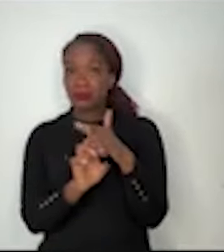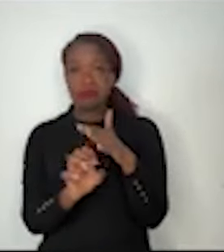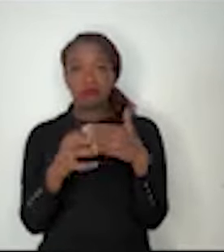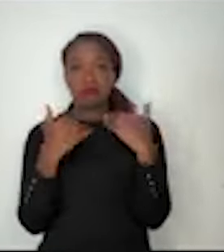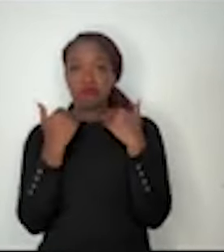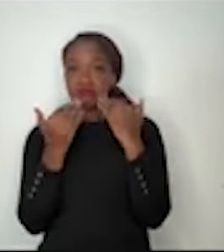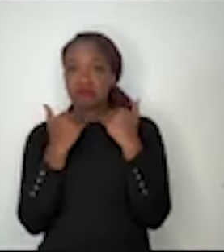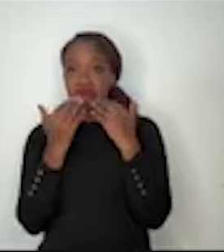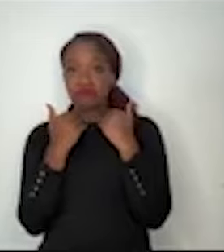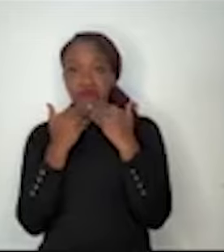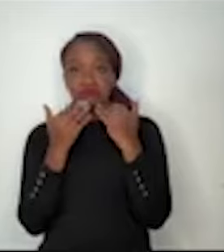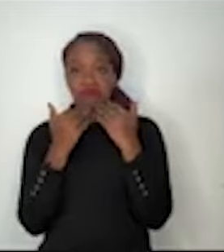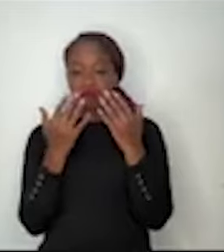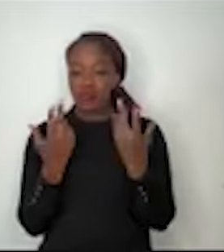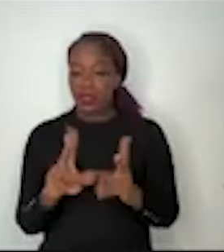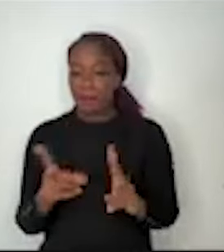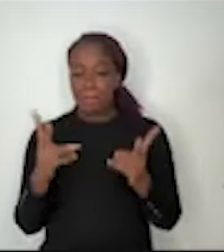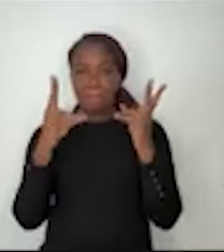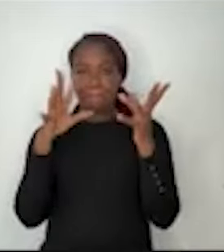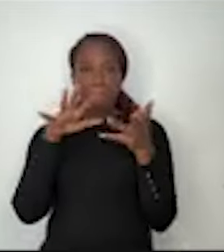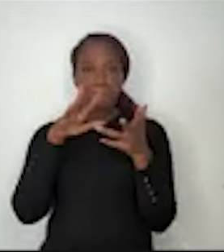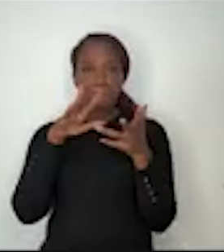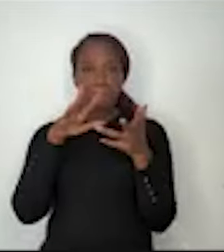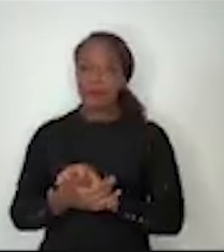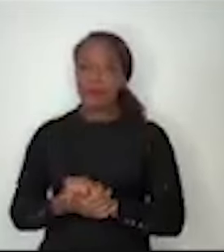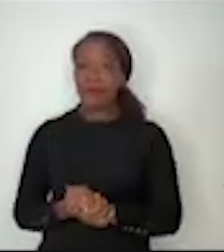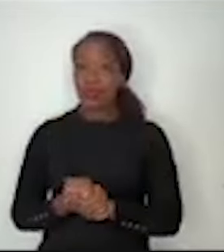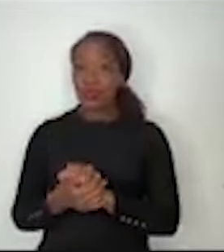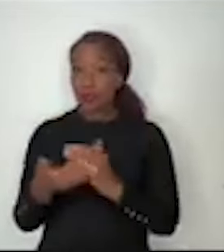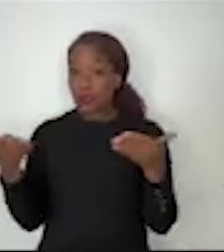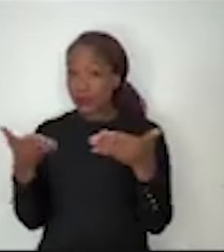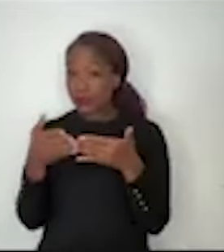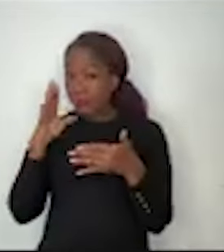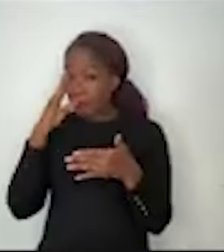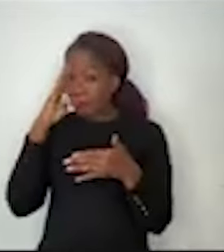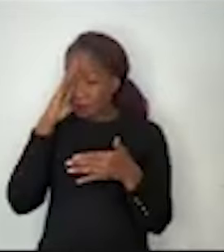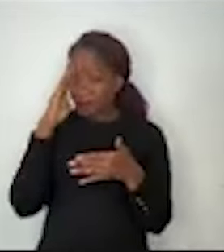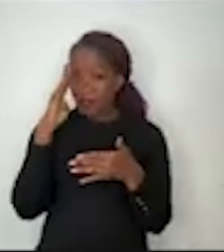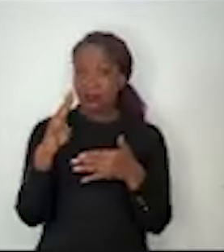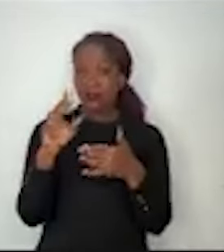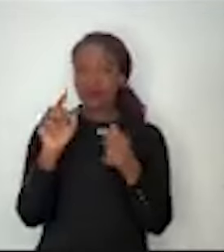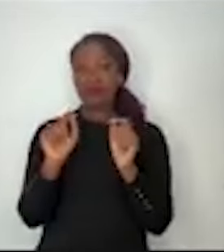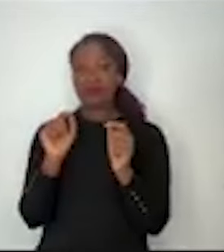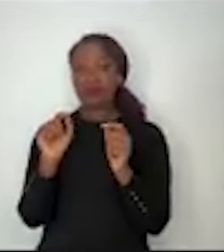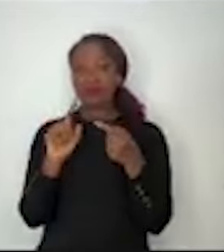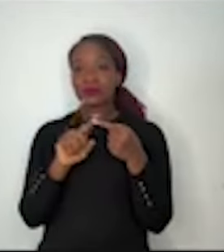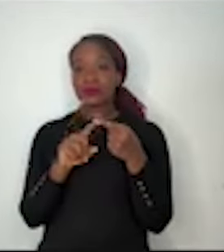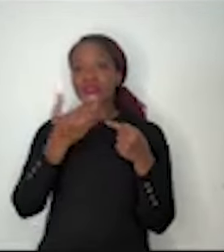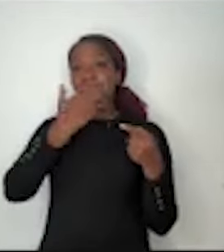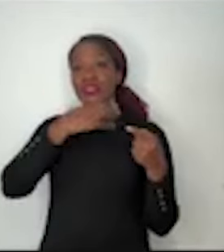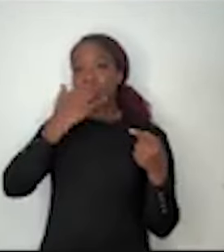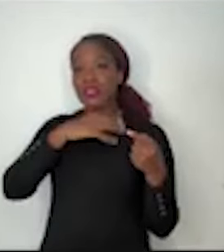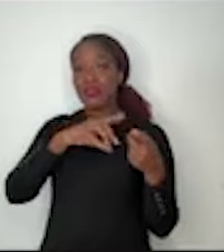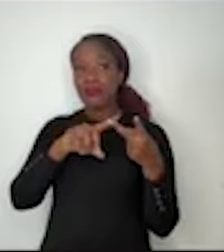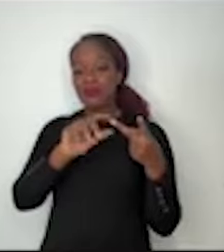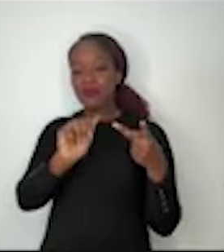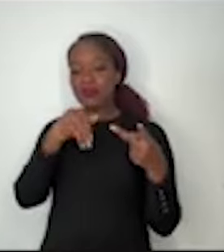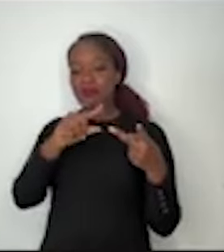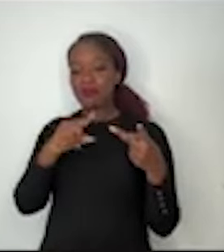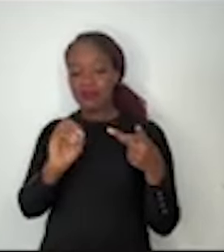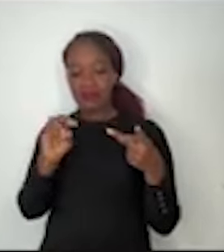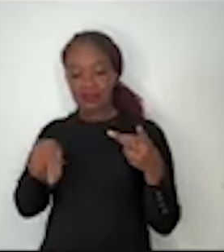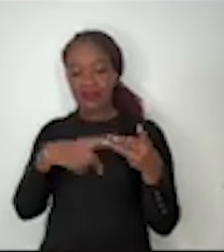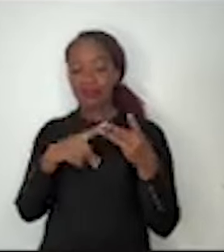empresas mais valiosas do mundo. As empresas mais valiosas do mundo são Apple, Amazon, Facebook, Google e